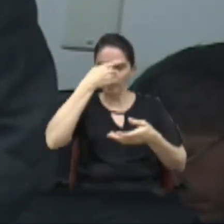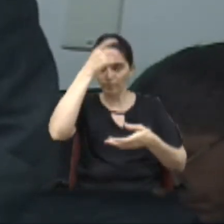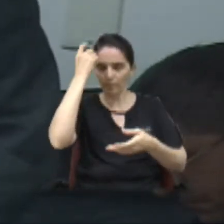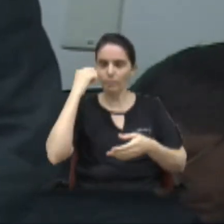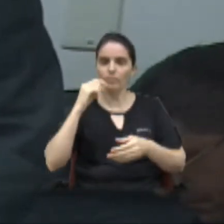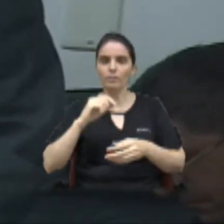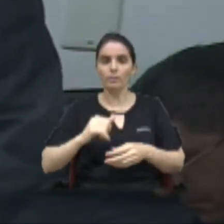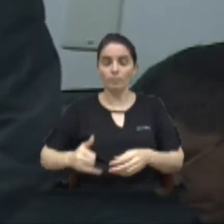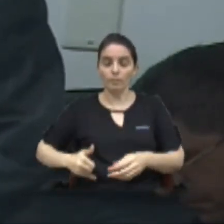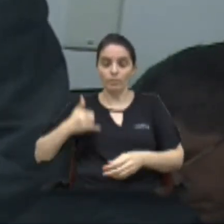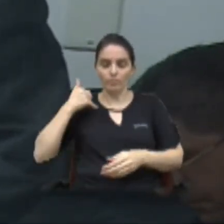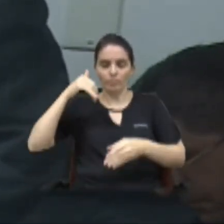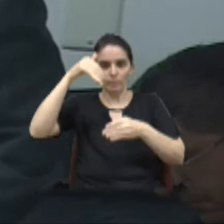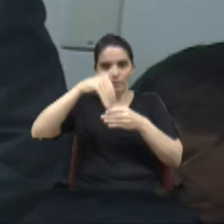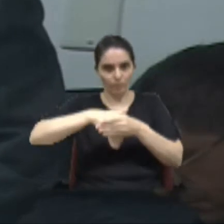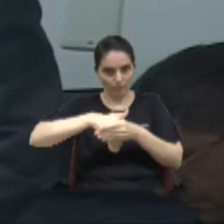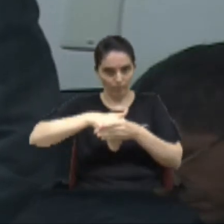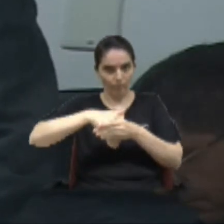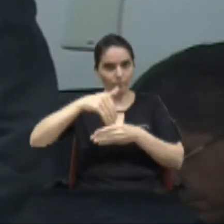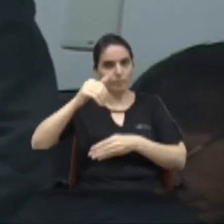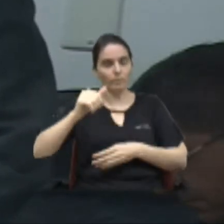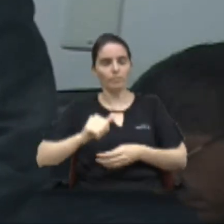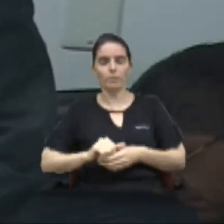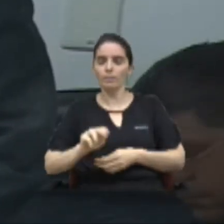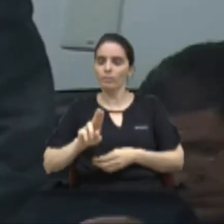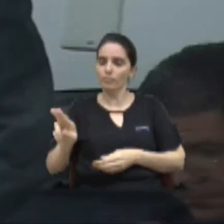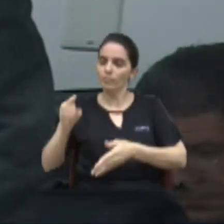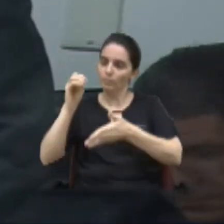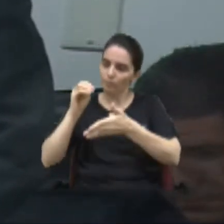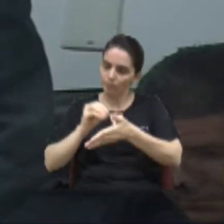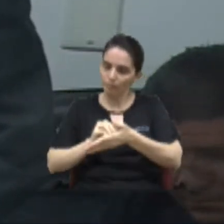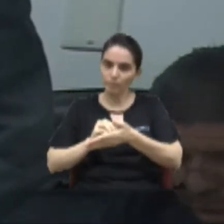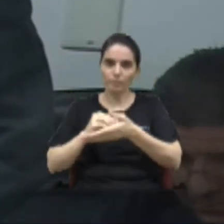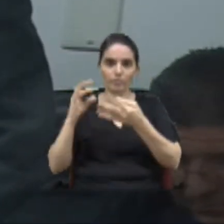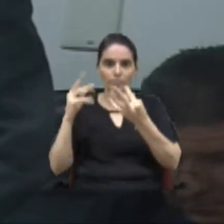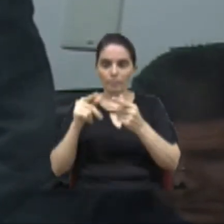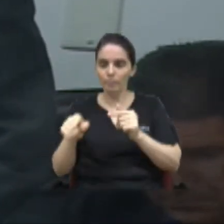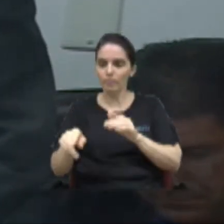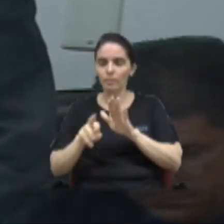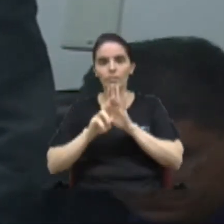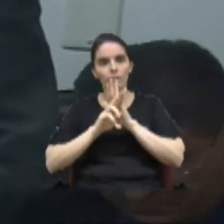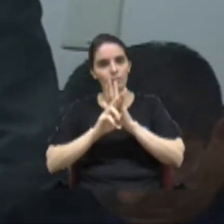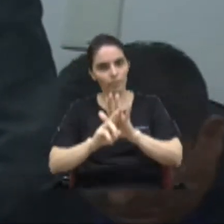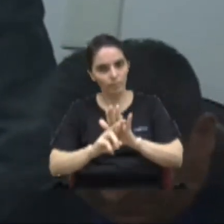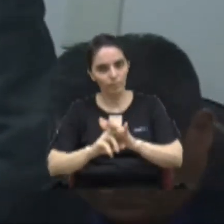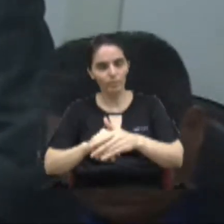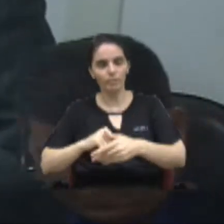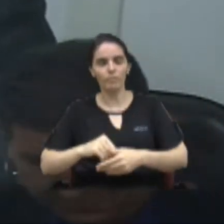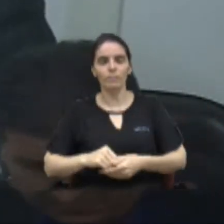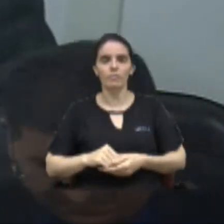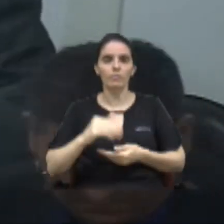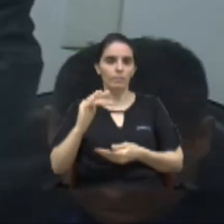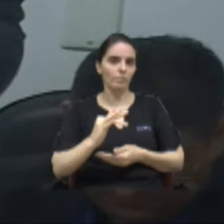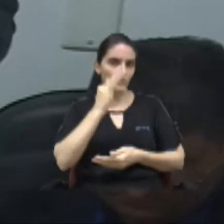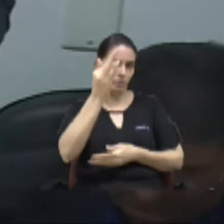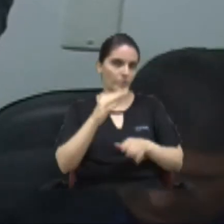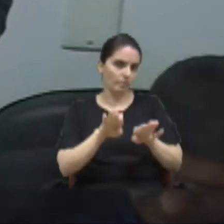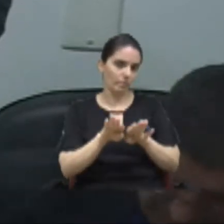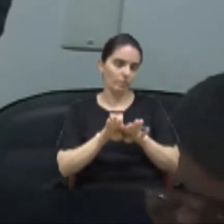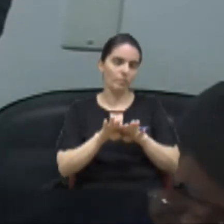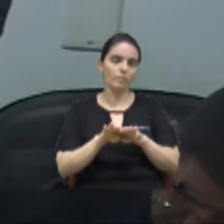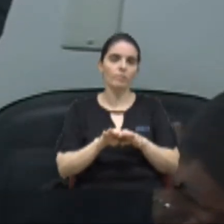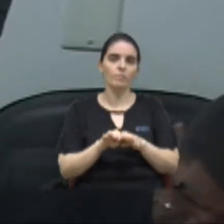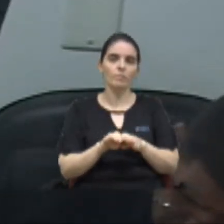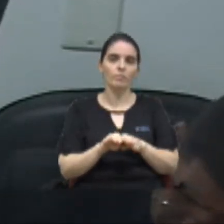colocar o nome dele num reconhecimento por tudo aquilo que ele representou e que vai representar através